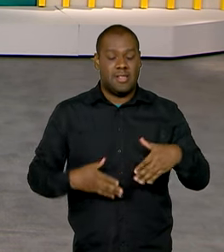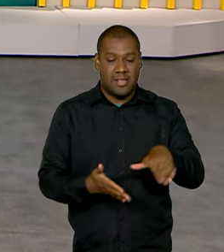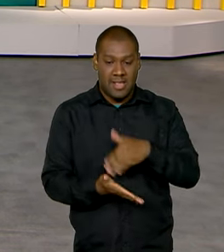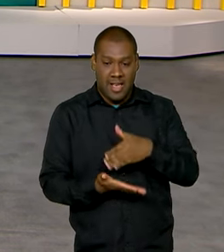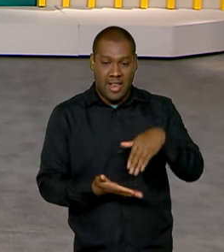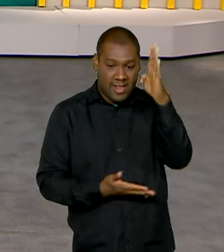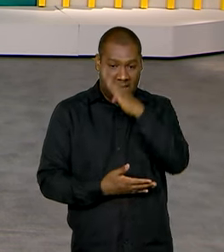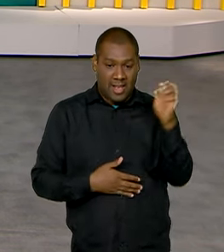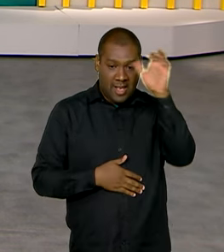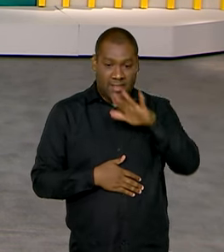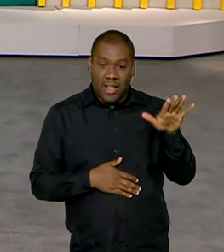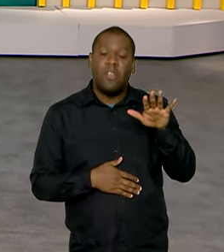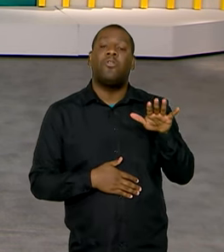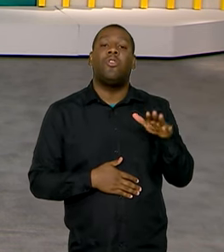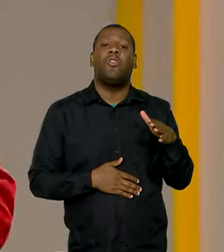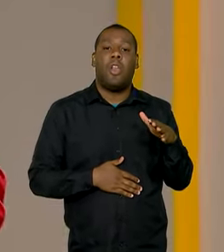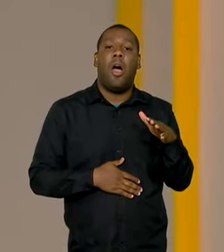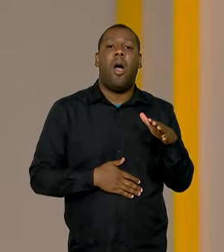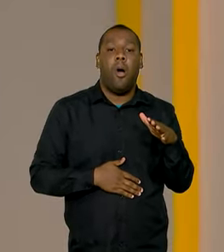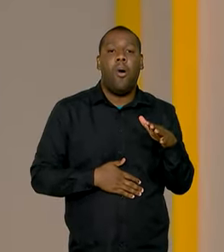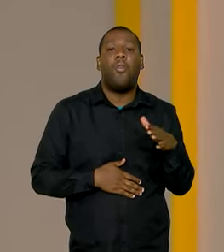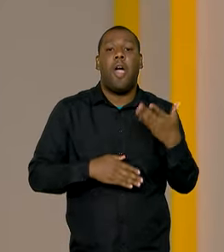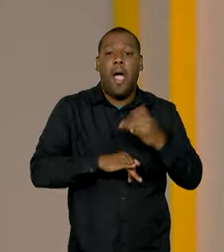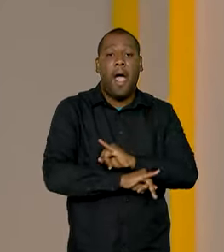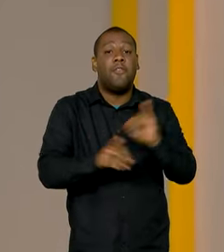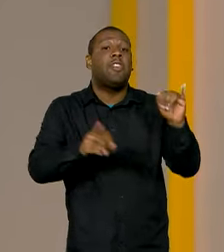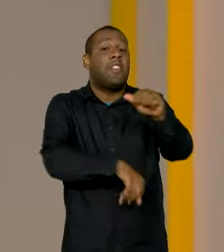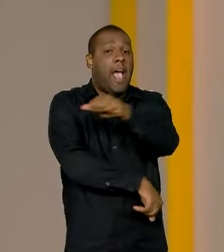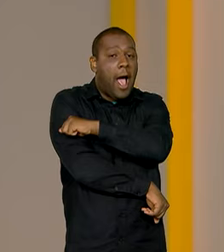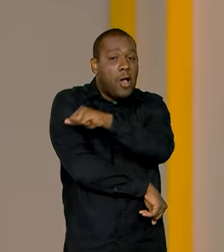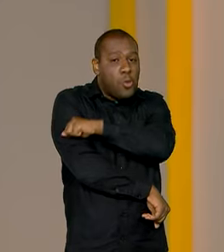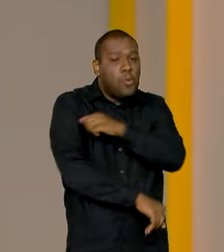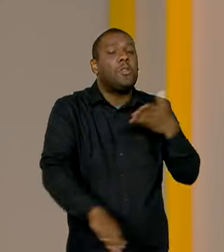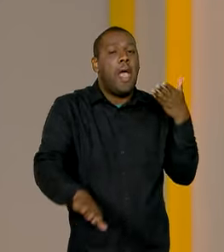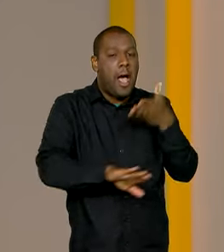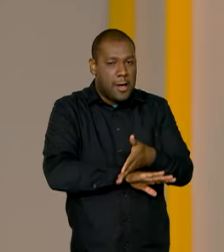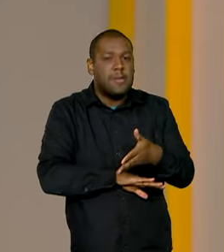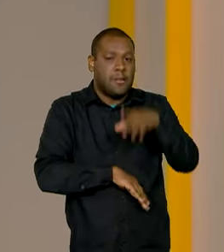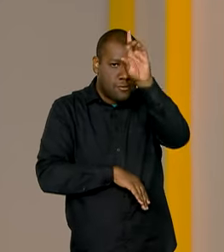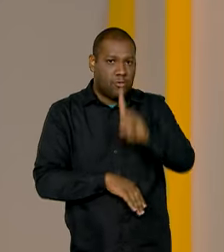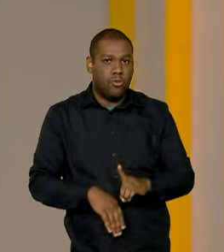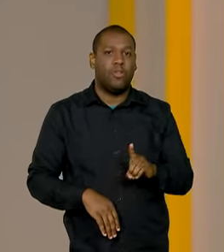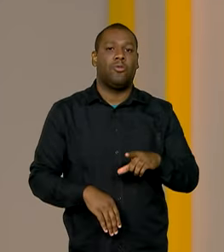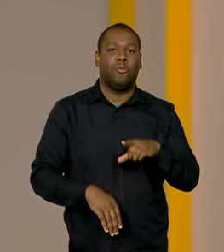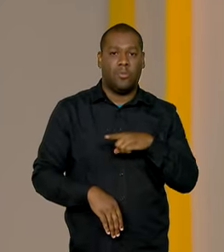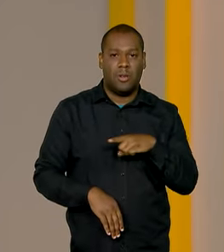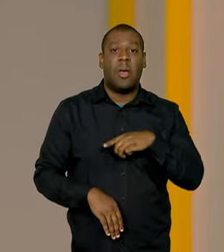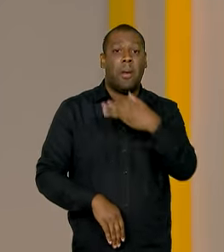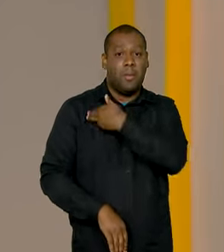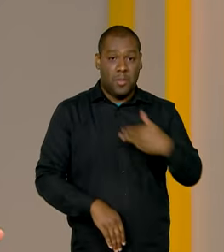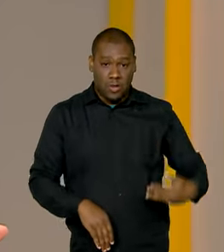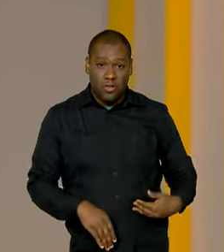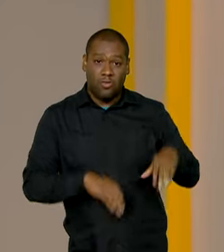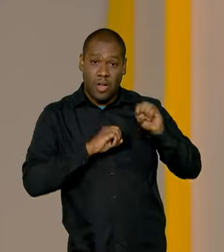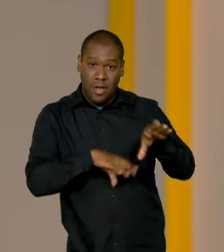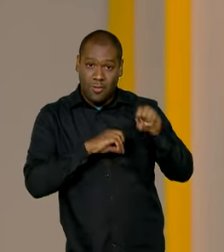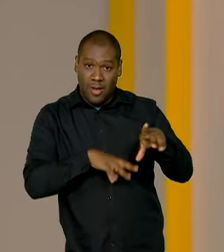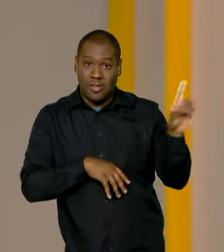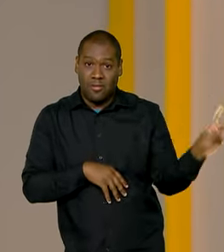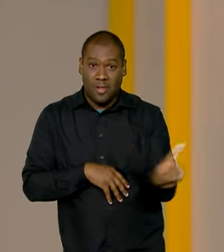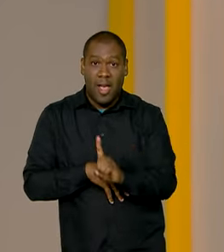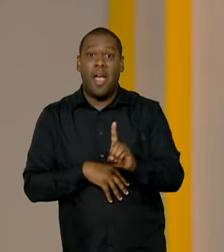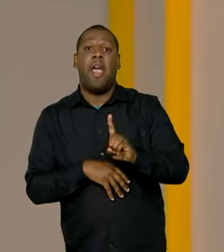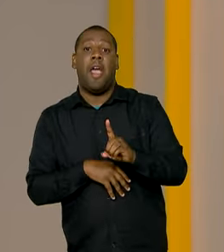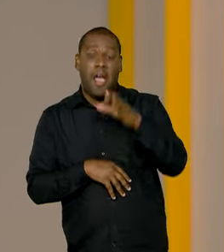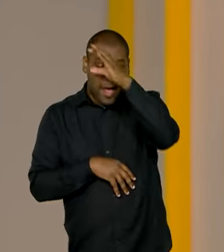que podem ser beneficiados. Para promover o Pé de Meia, o ministro da Educação, Camilo Santana, vai viajar pelo Brasil